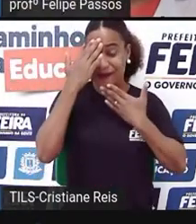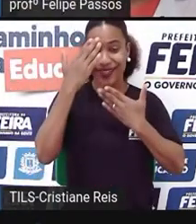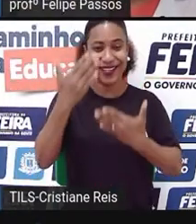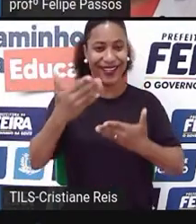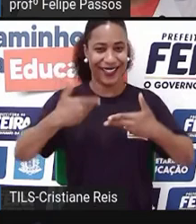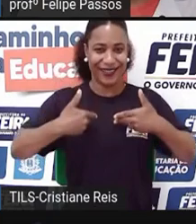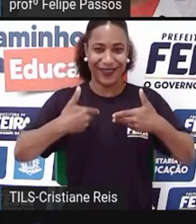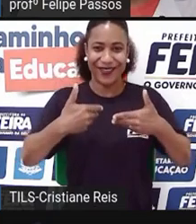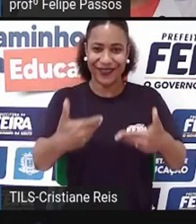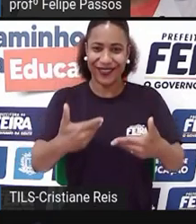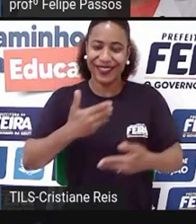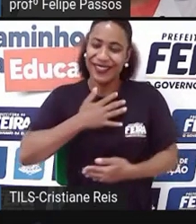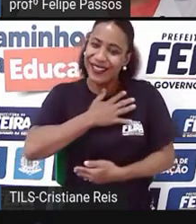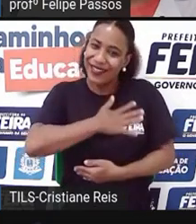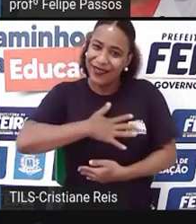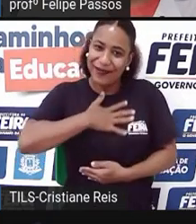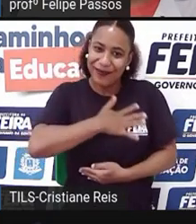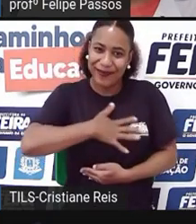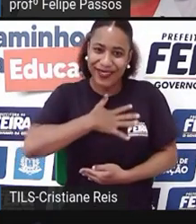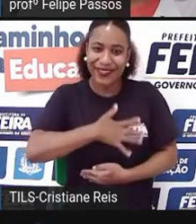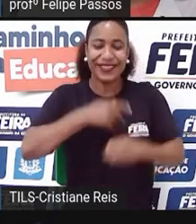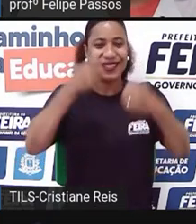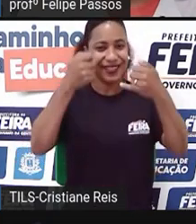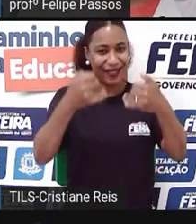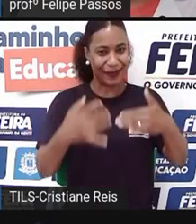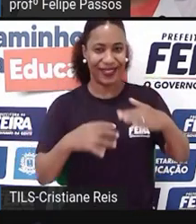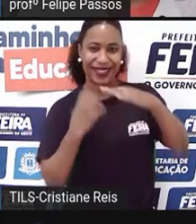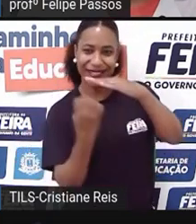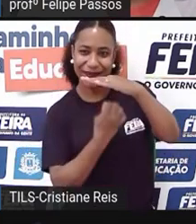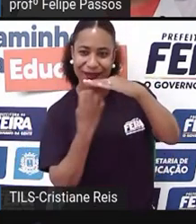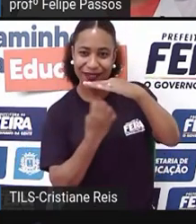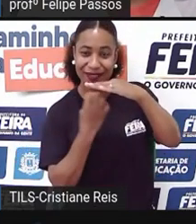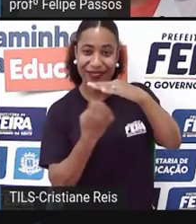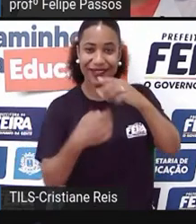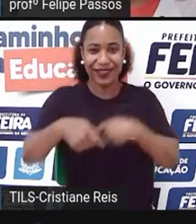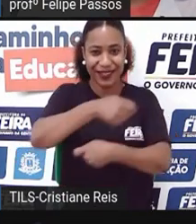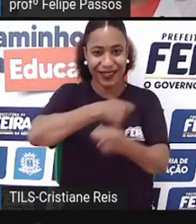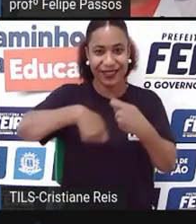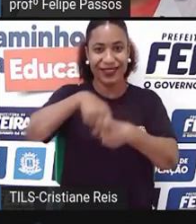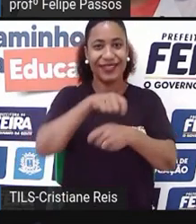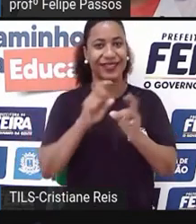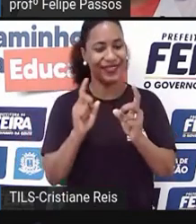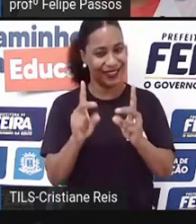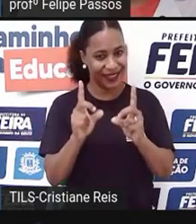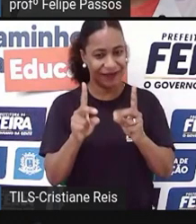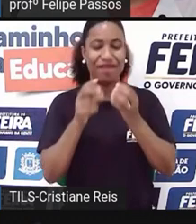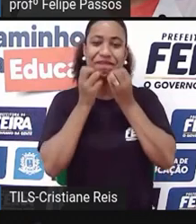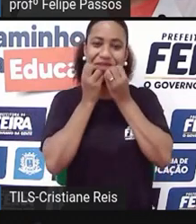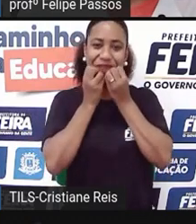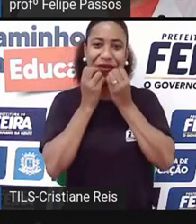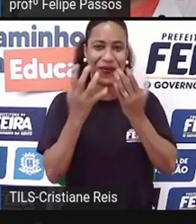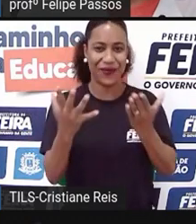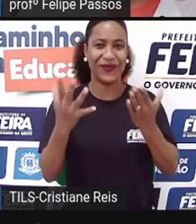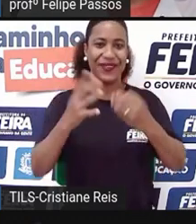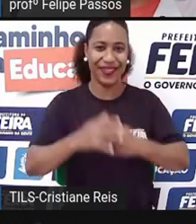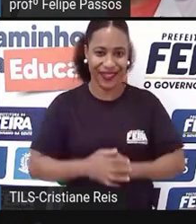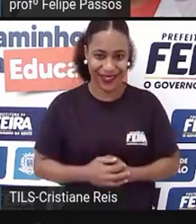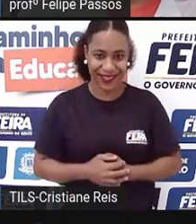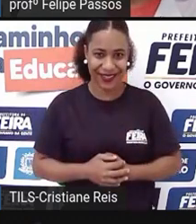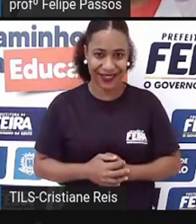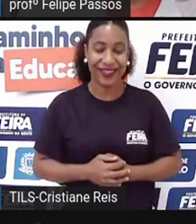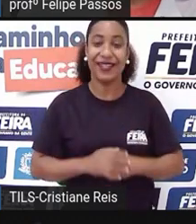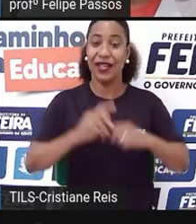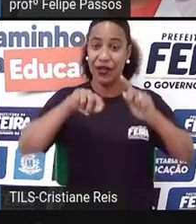poder falar de empreendedorismo, principalmente para os jovens, é algo que motiva bastante. Vou fazer minha